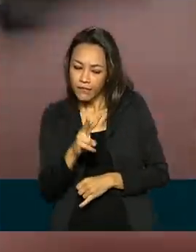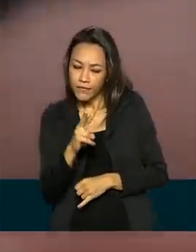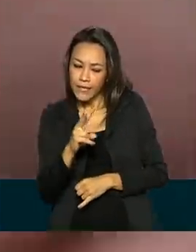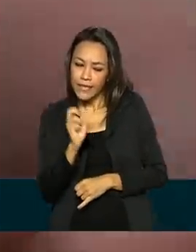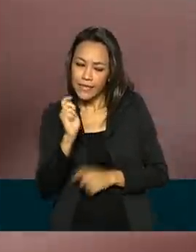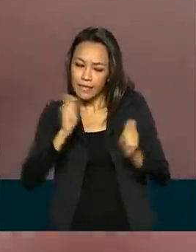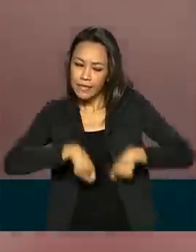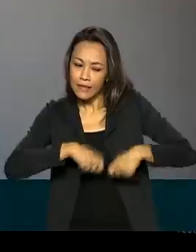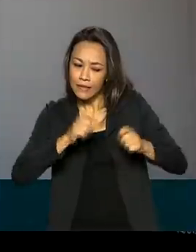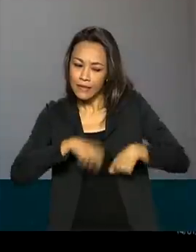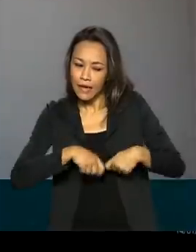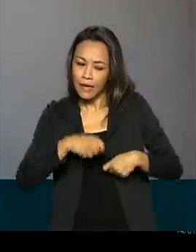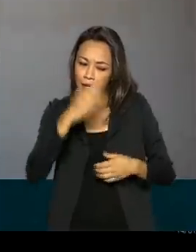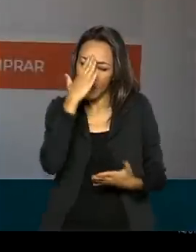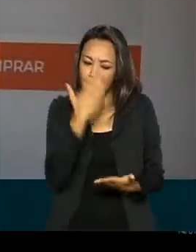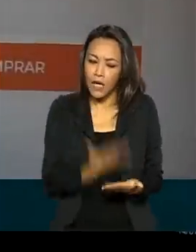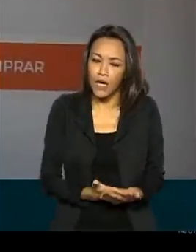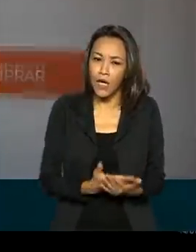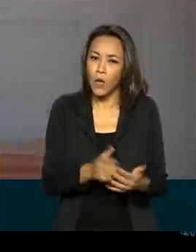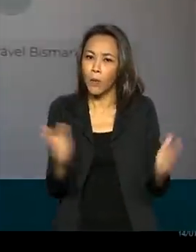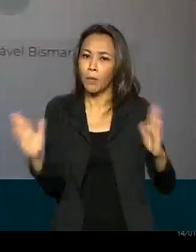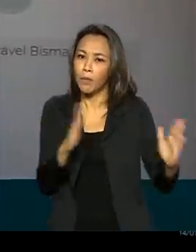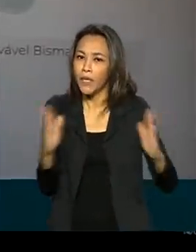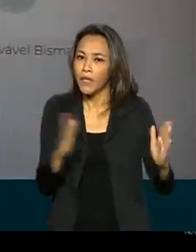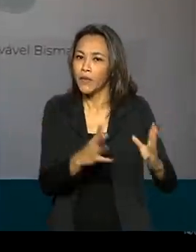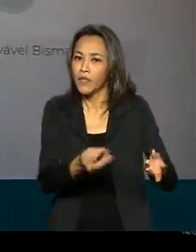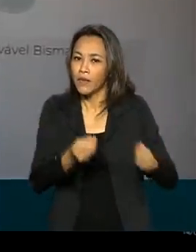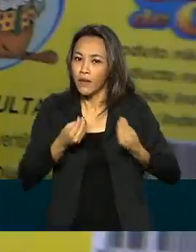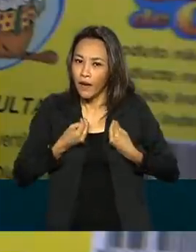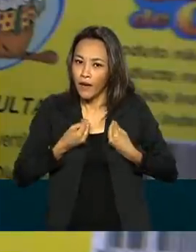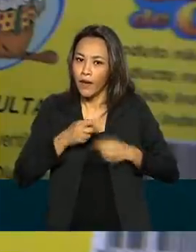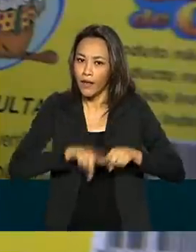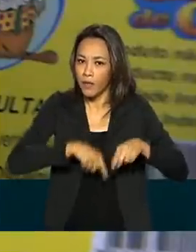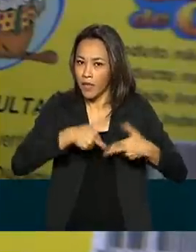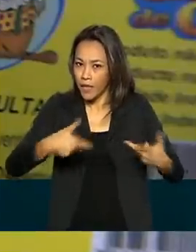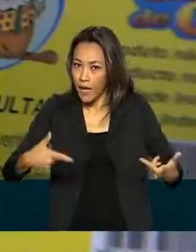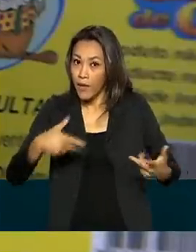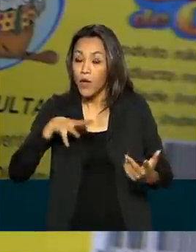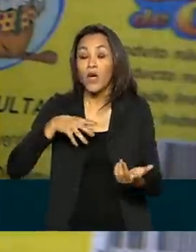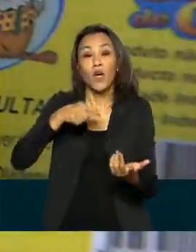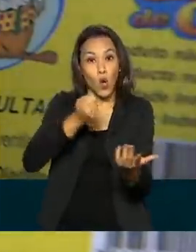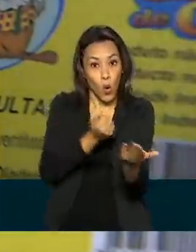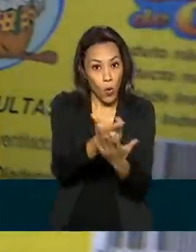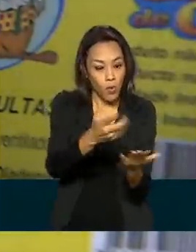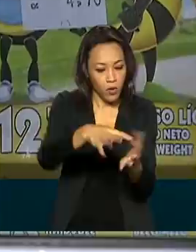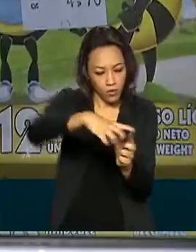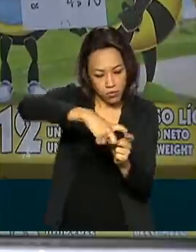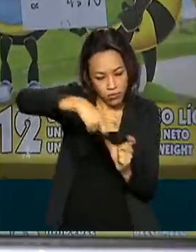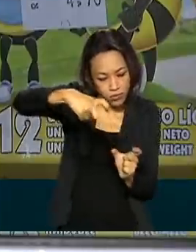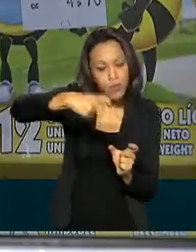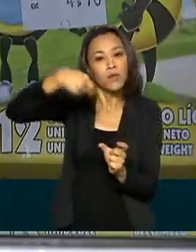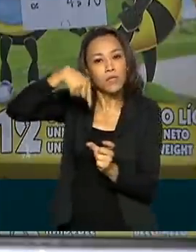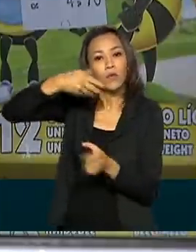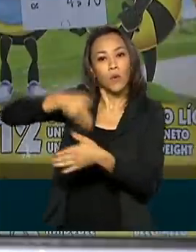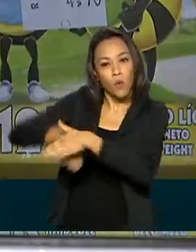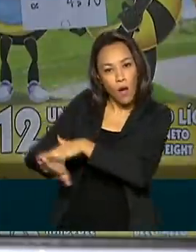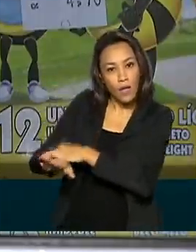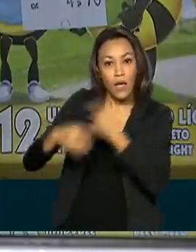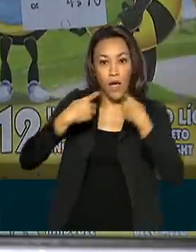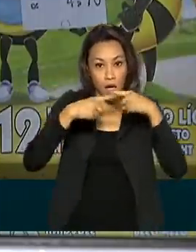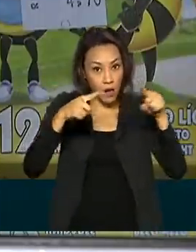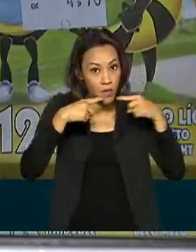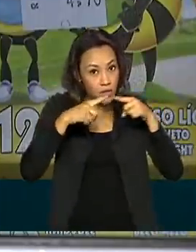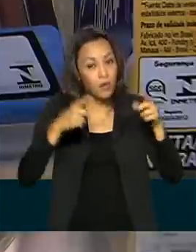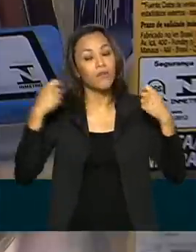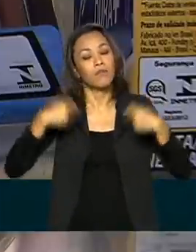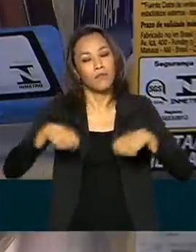prazos de entrega, valores de frete, além de guardar os registros da compra efetuada. Qualquer reclamação deve